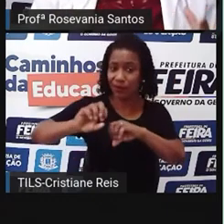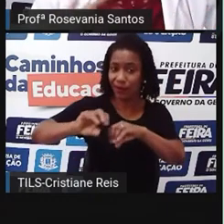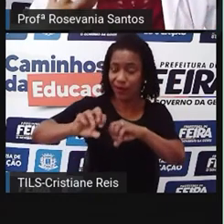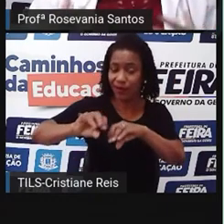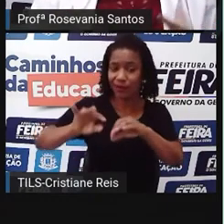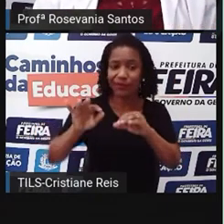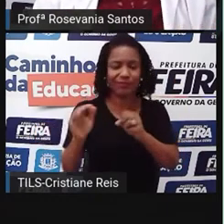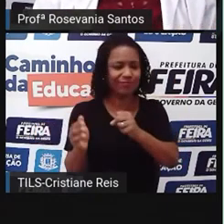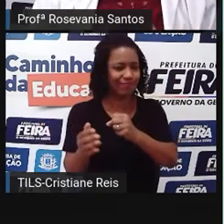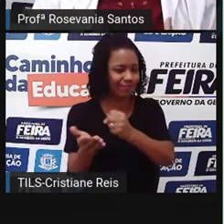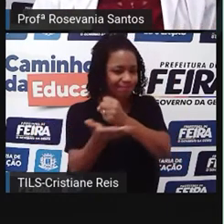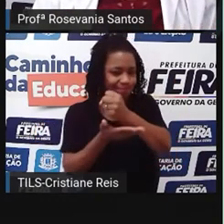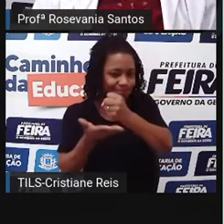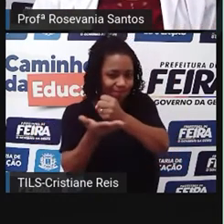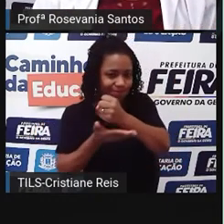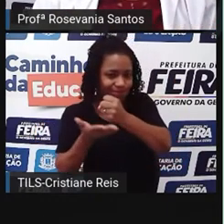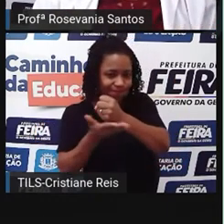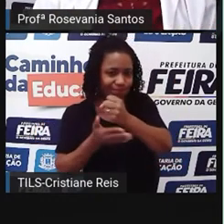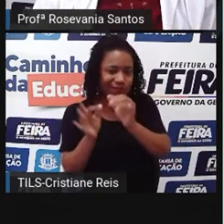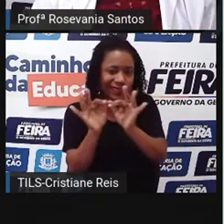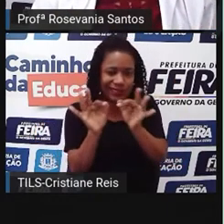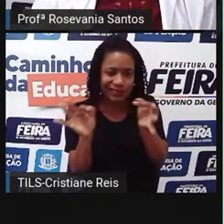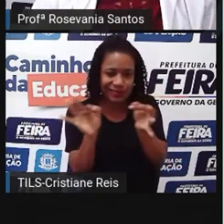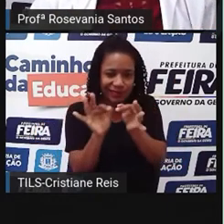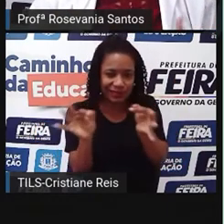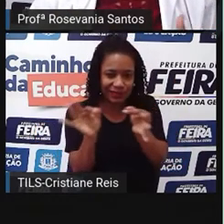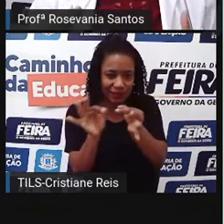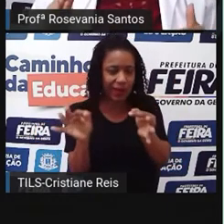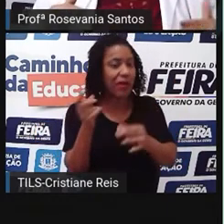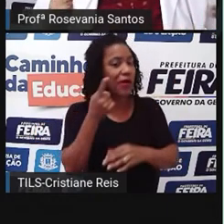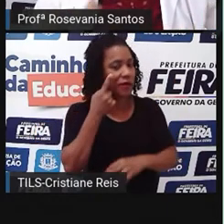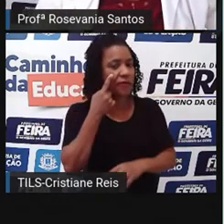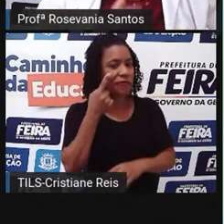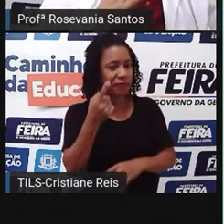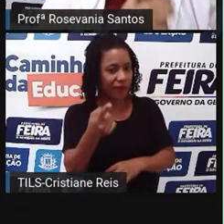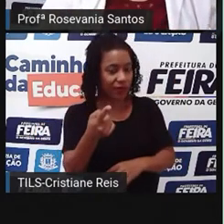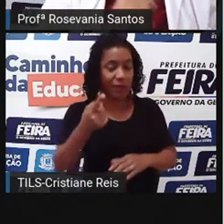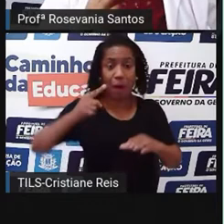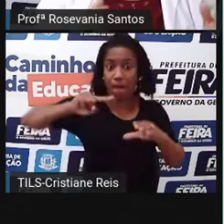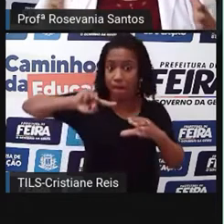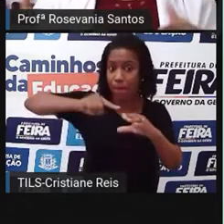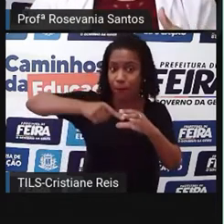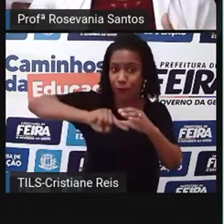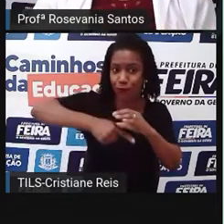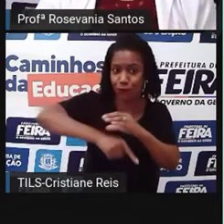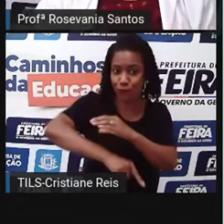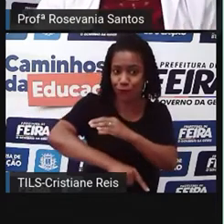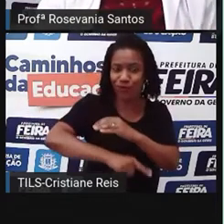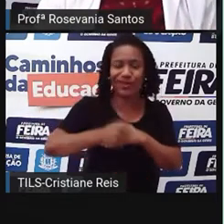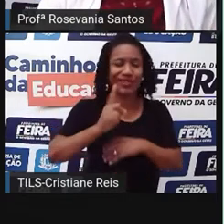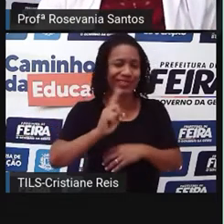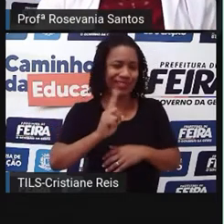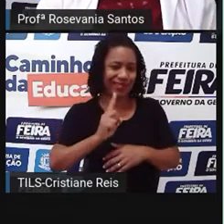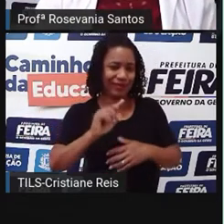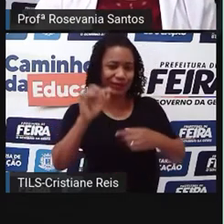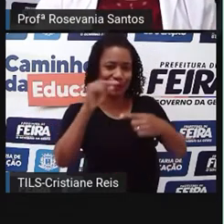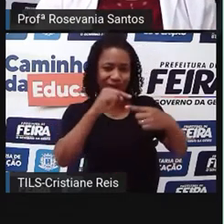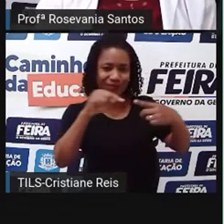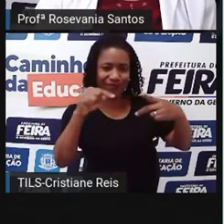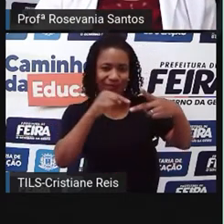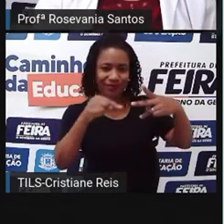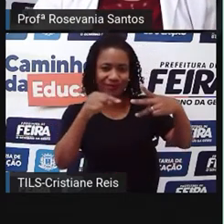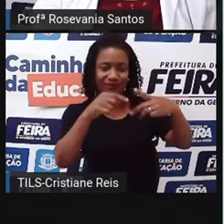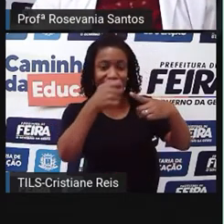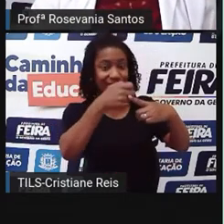Para a gente ter um aprofundamento maior de cada vegetação dessa, a gente precisaria ter uma aula específica, né? Sobre cada vegetação